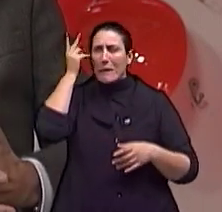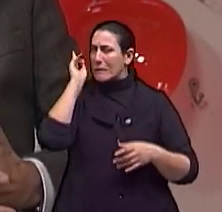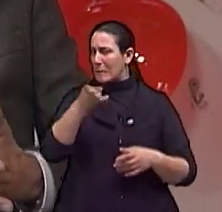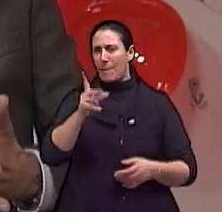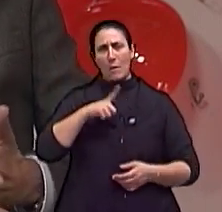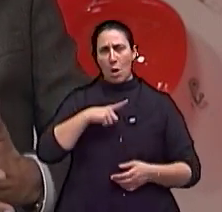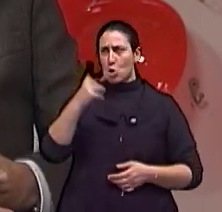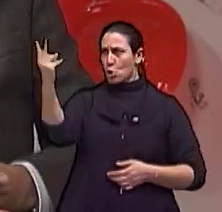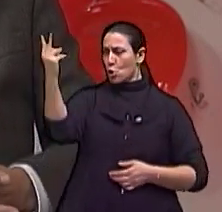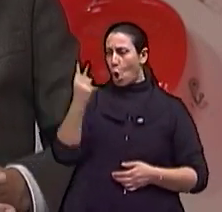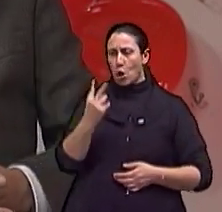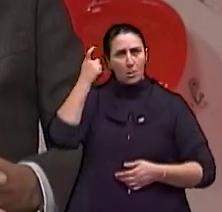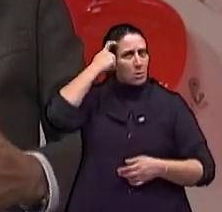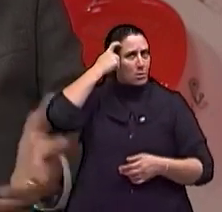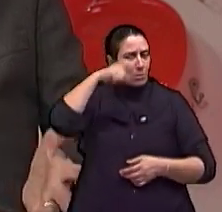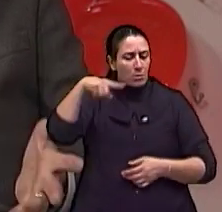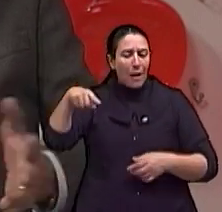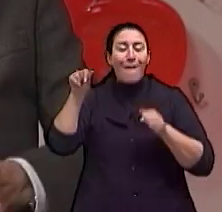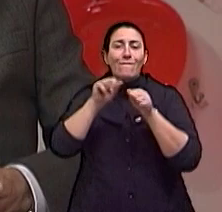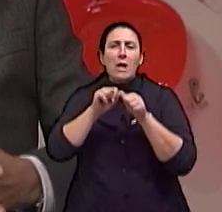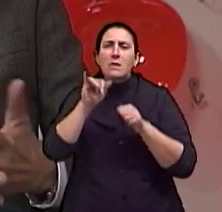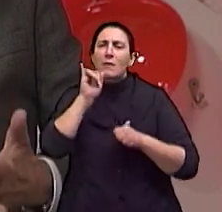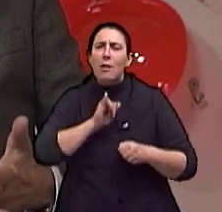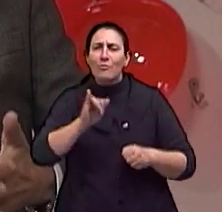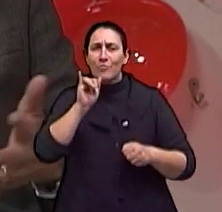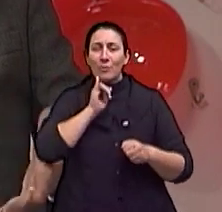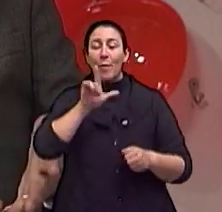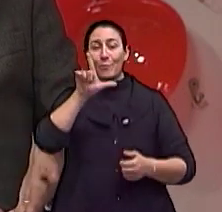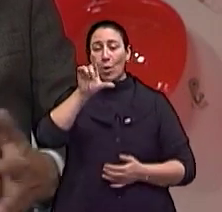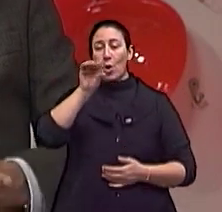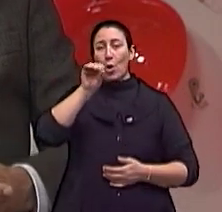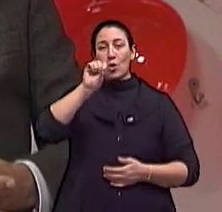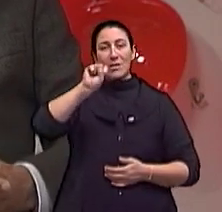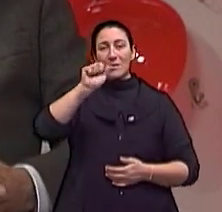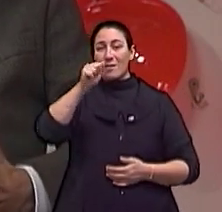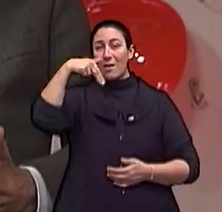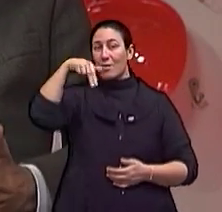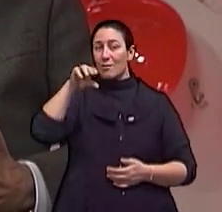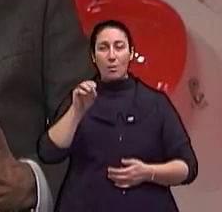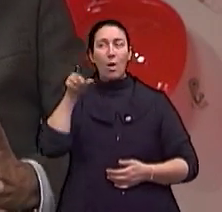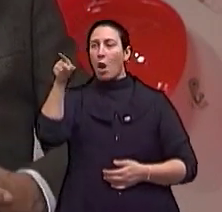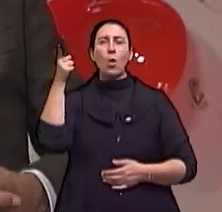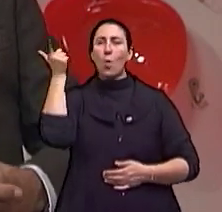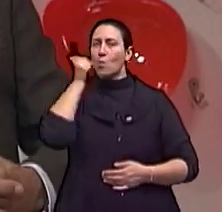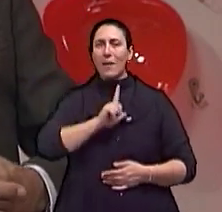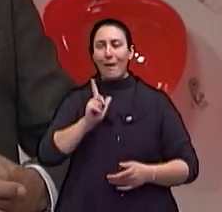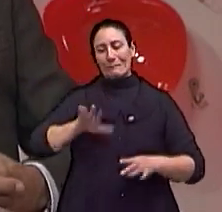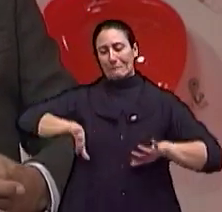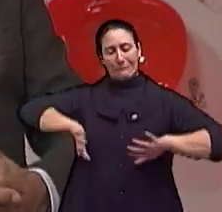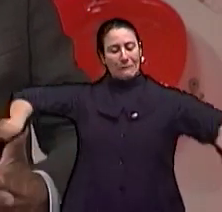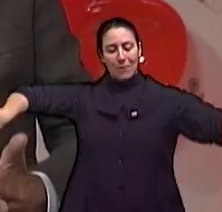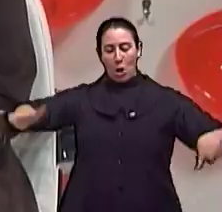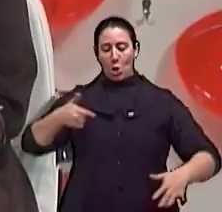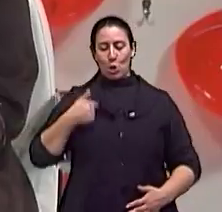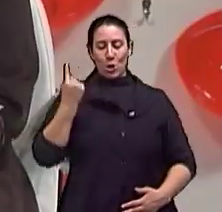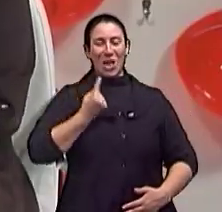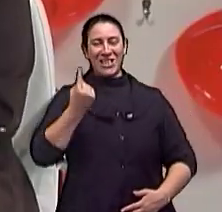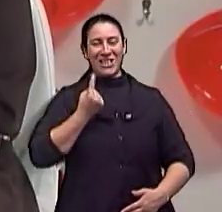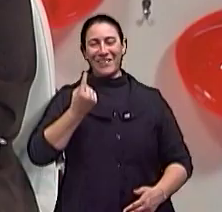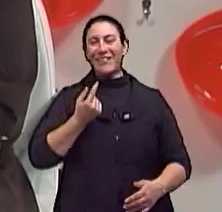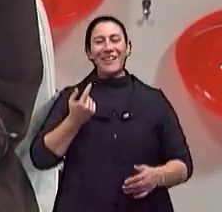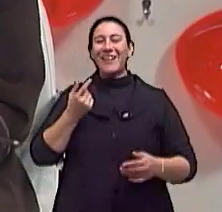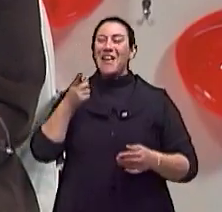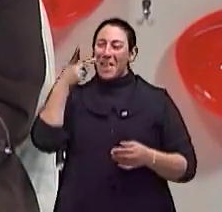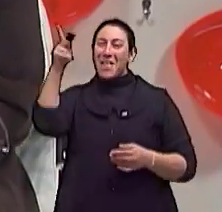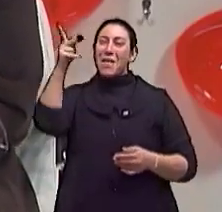dois neurologistas junto testando pacientes. Coisa que o professor Lozani me disse que ele não consegue ter um neurologista na sala, né? Aí o senhor, como é bom estar aqui no hospital